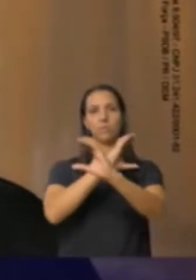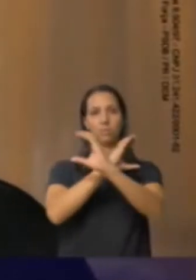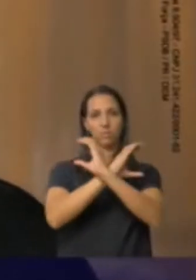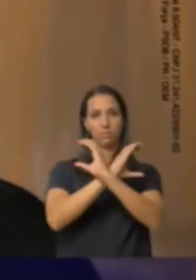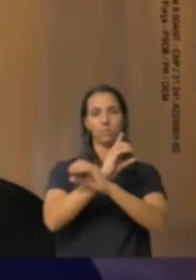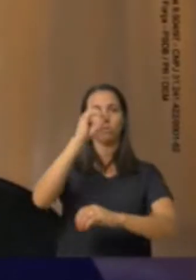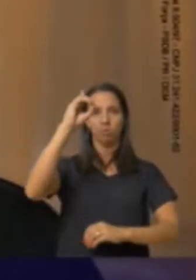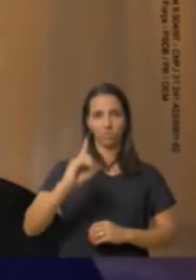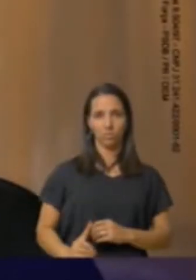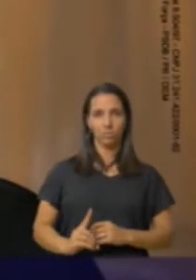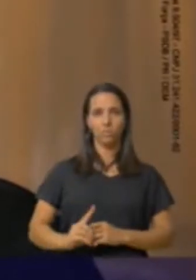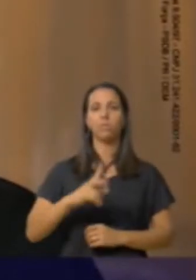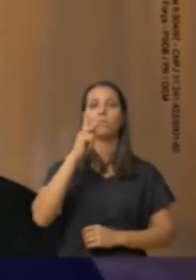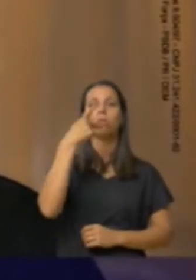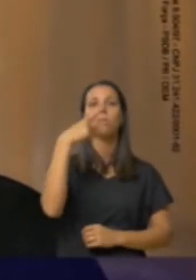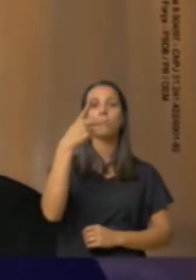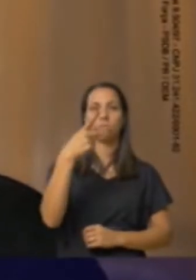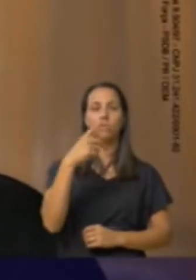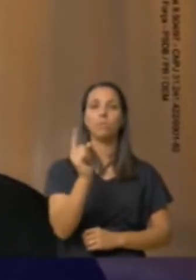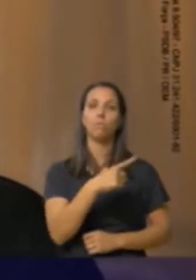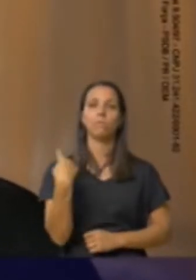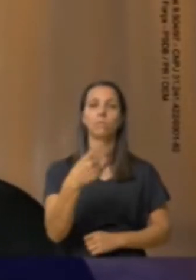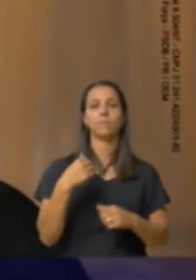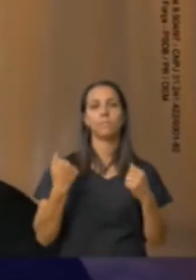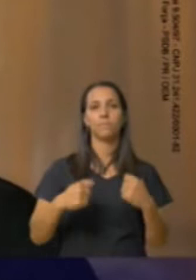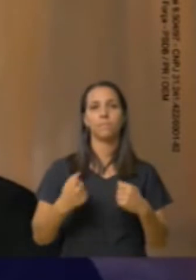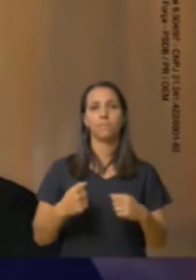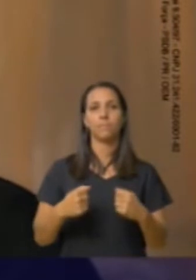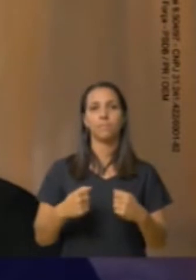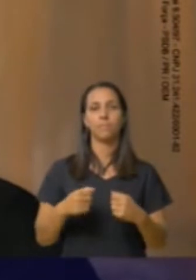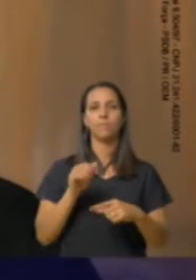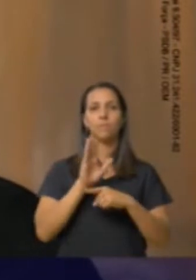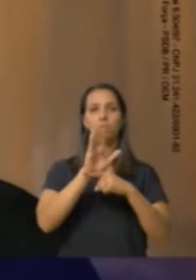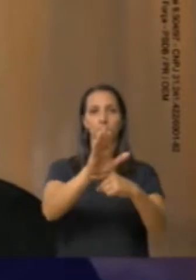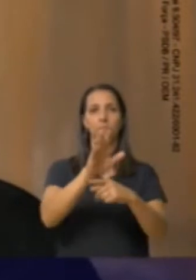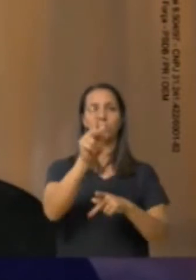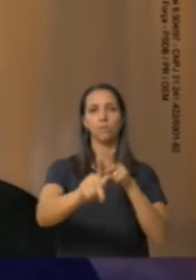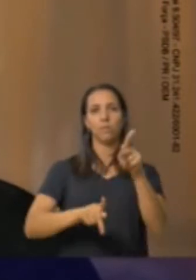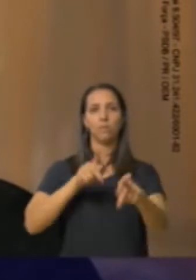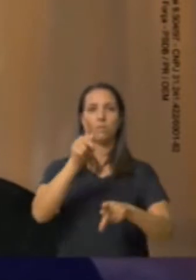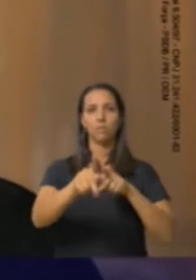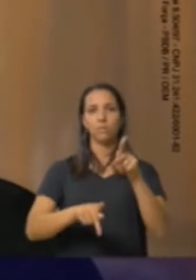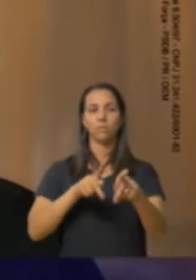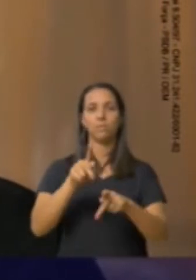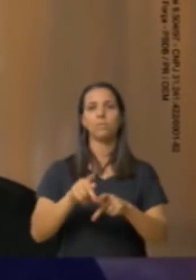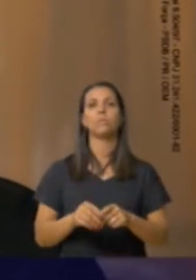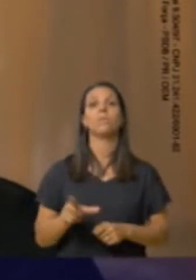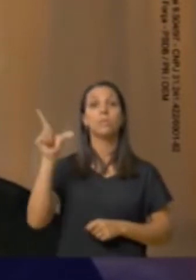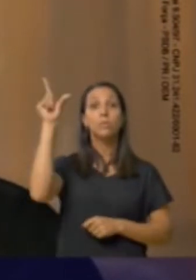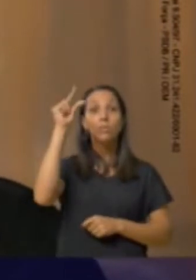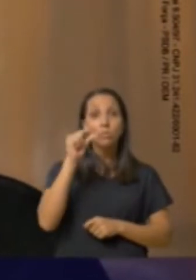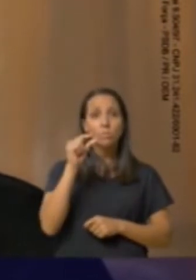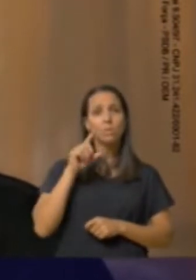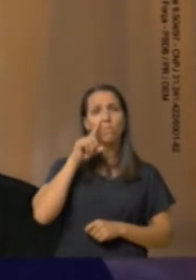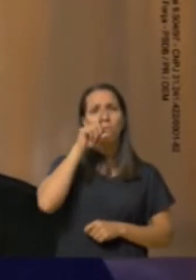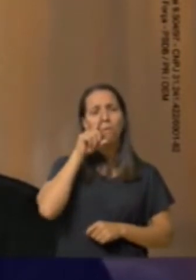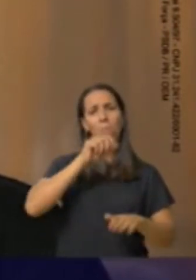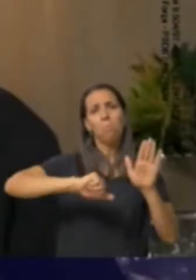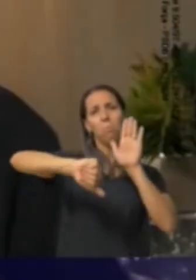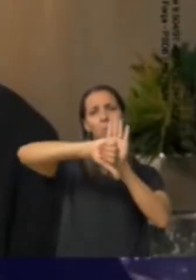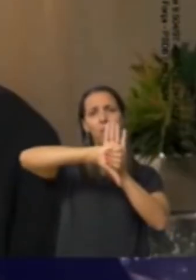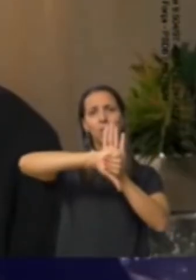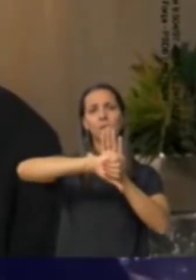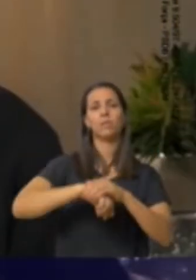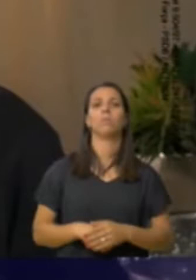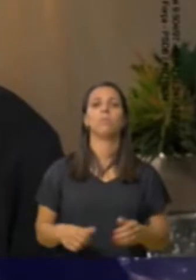falei, olha, nós precisamos fazer o social para que a gente possa minimizar o